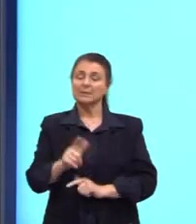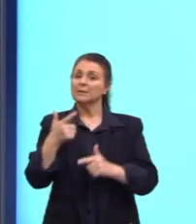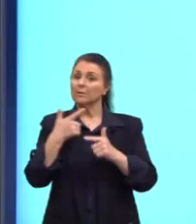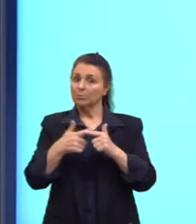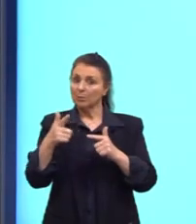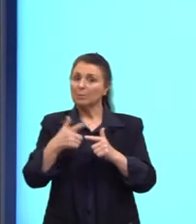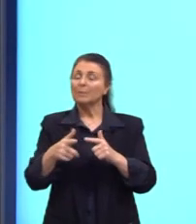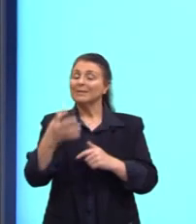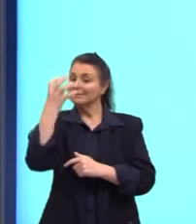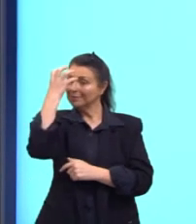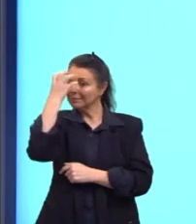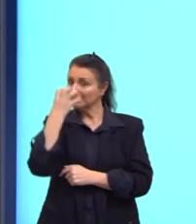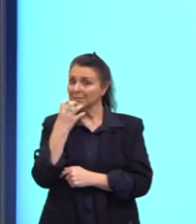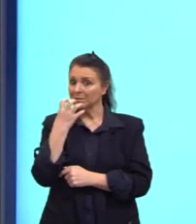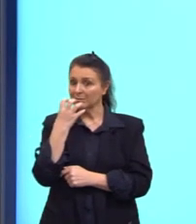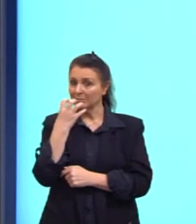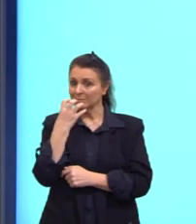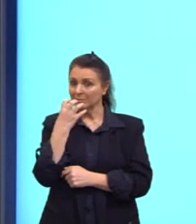enorme.